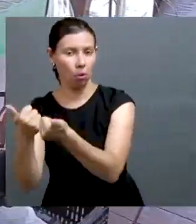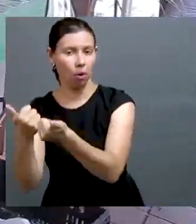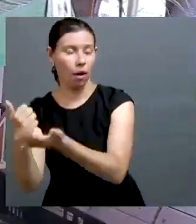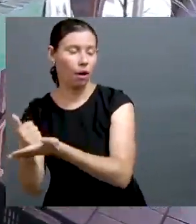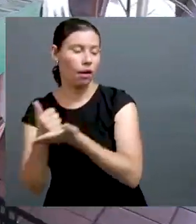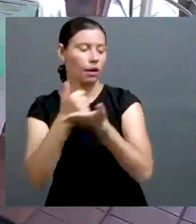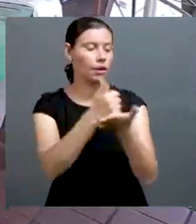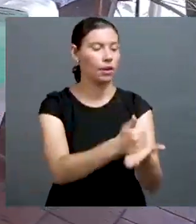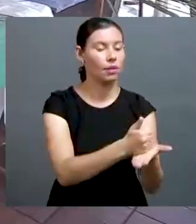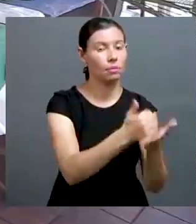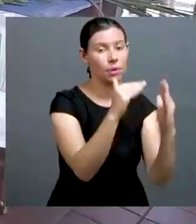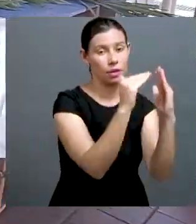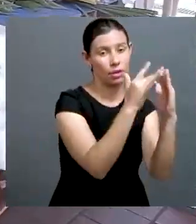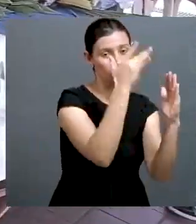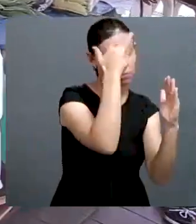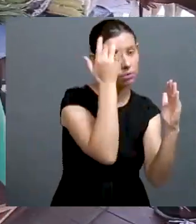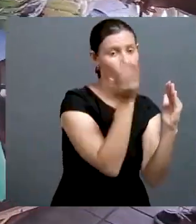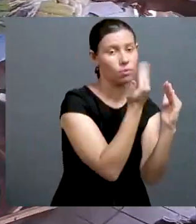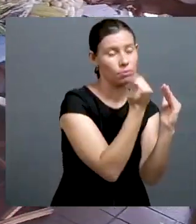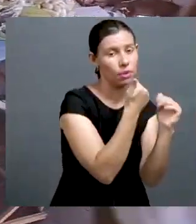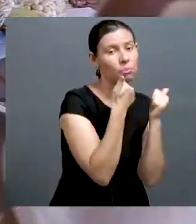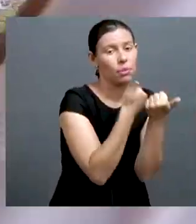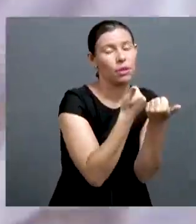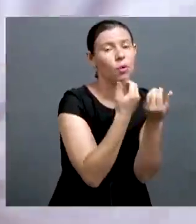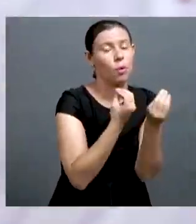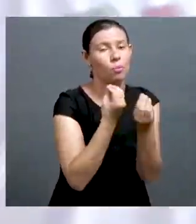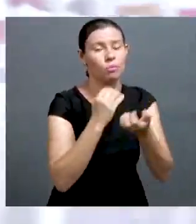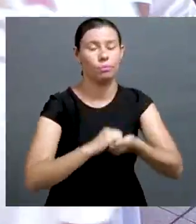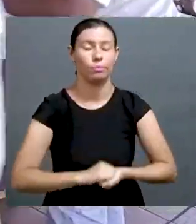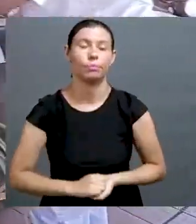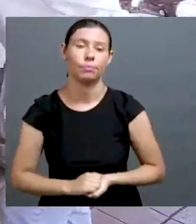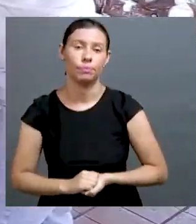saudável da cidade e esteja no prato com a mesma qualidade.